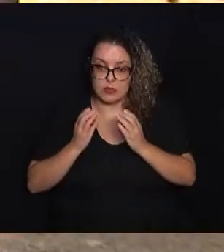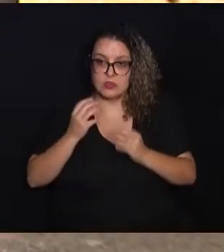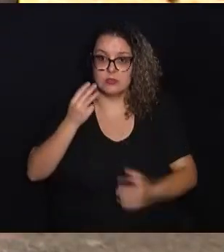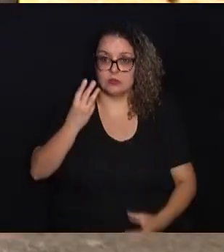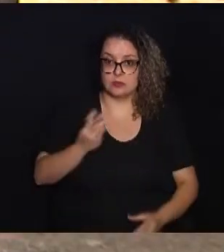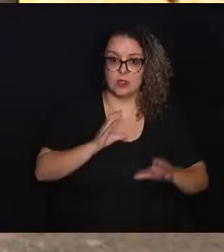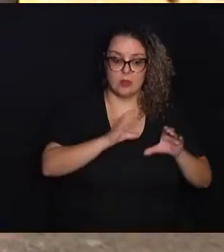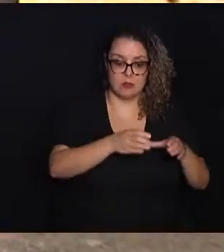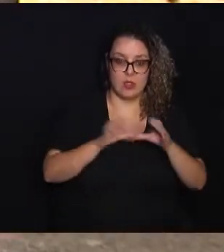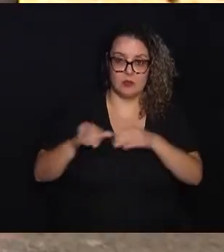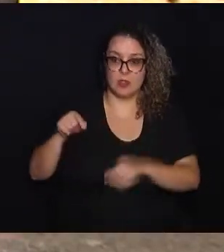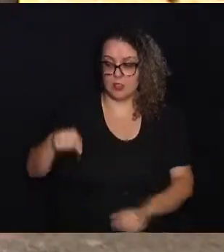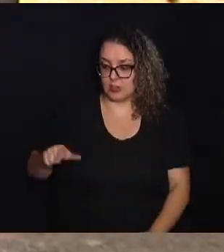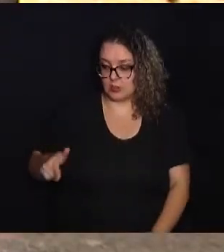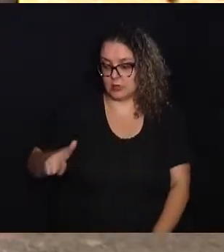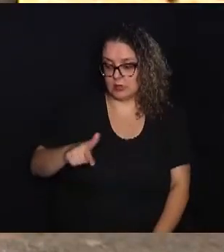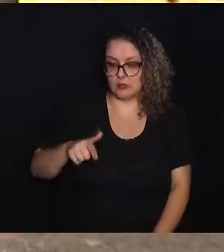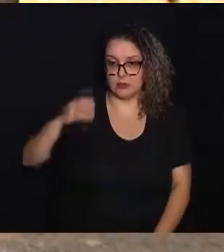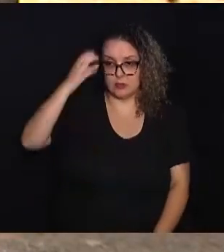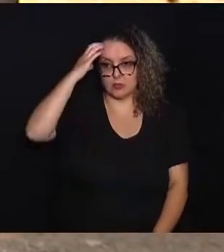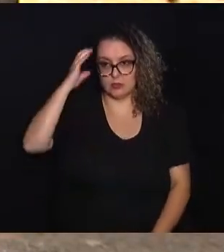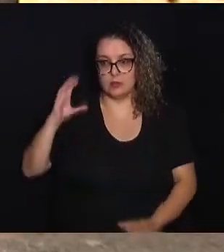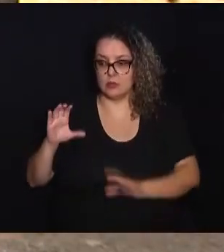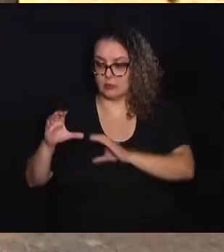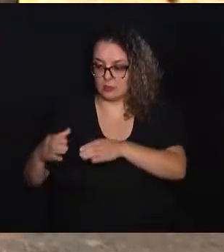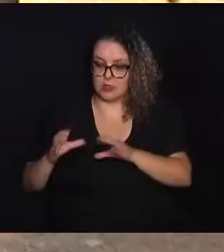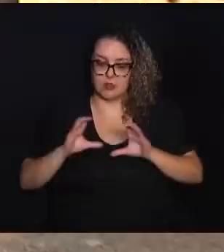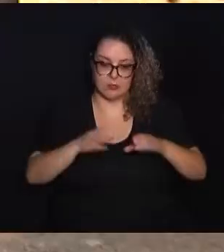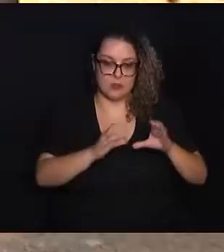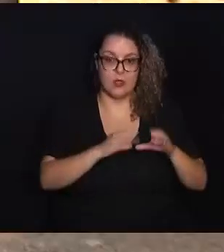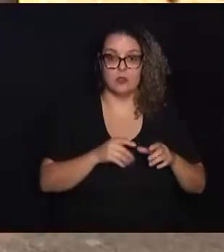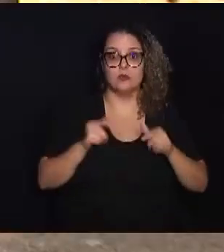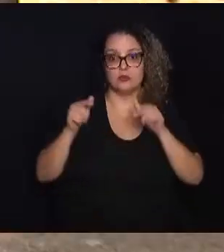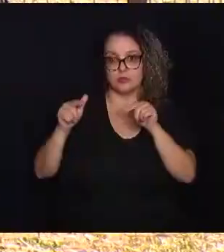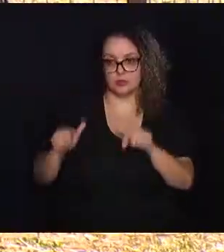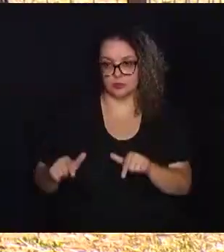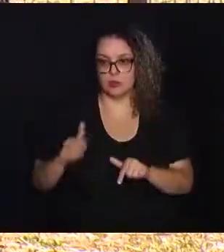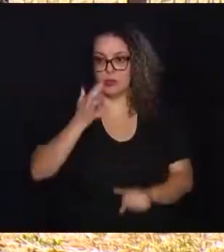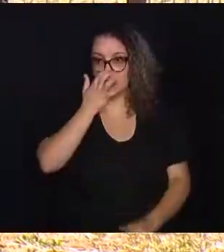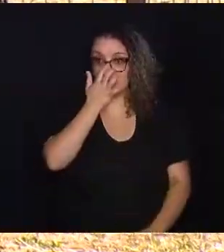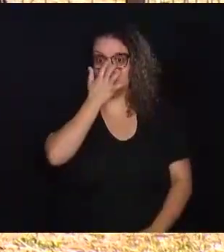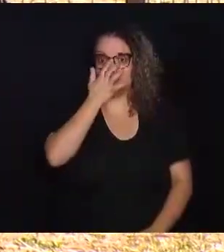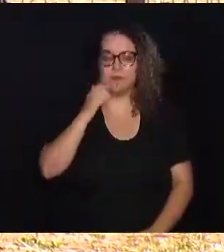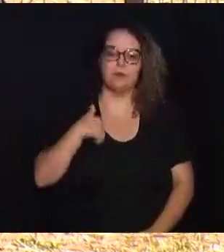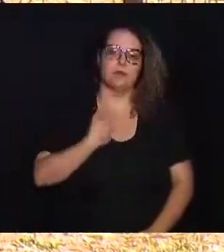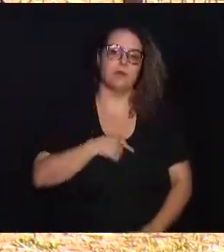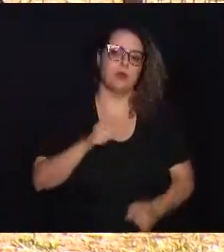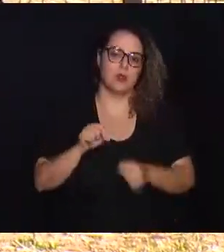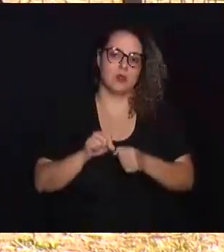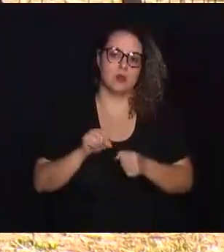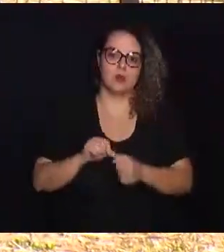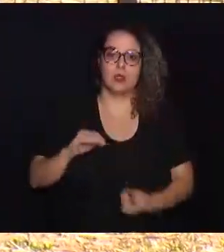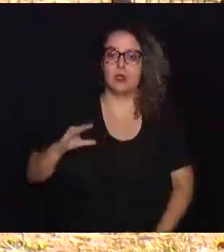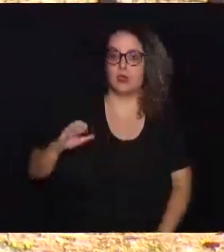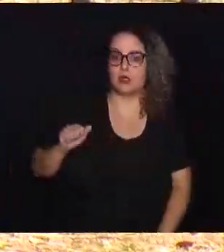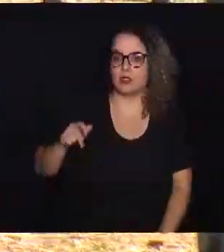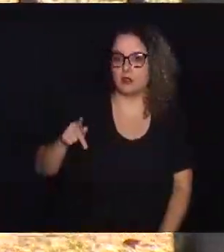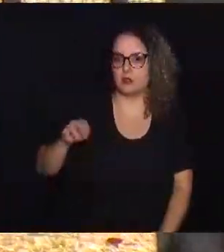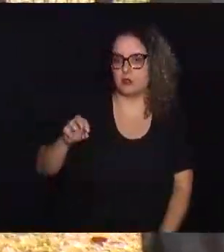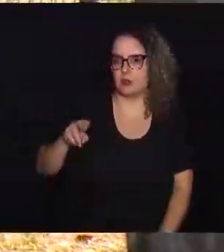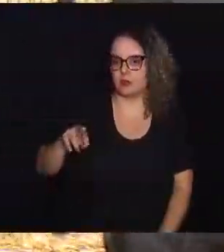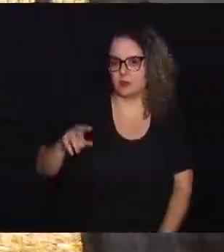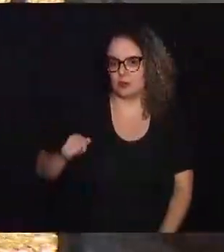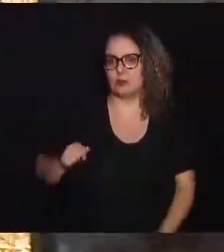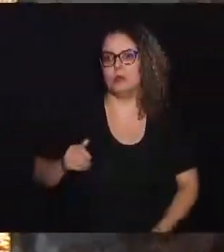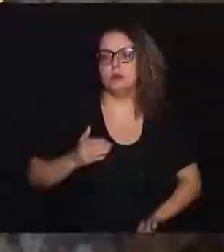capivaras, são três grupos aqui na Lagoa do Taquarau, reúna cada um dos grupos num ponto onde a gente vai fazer a captura.